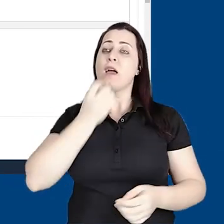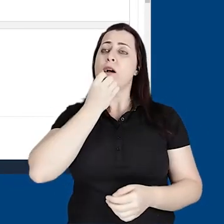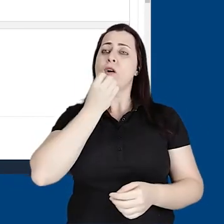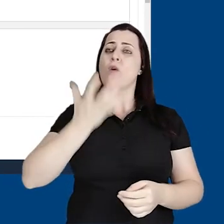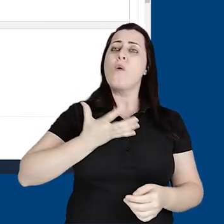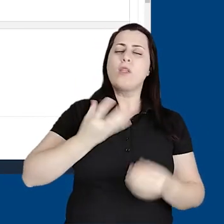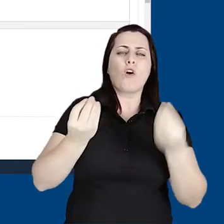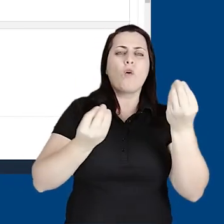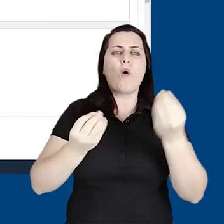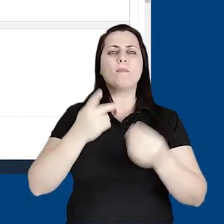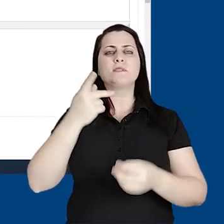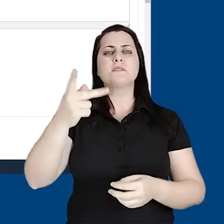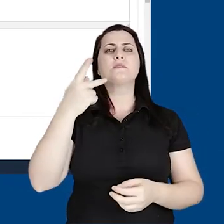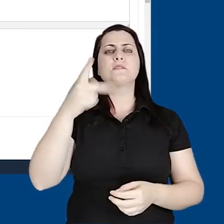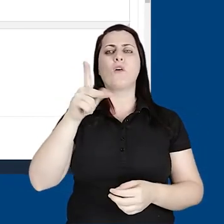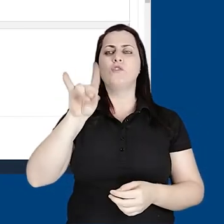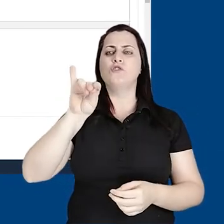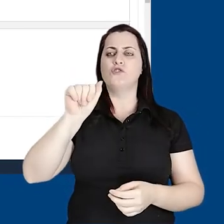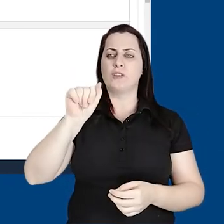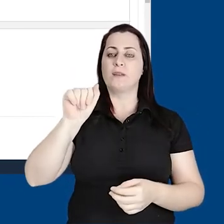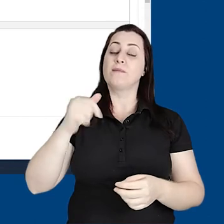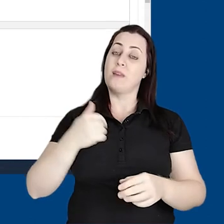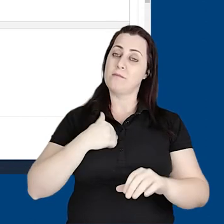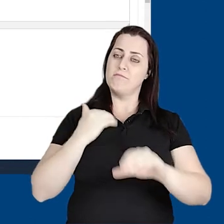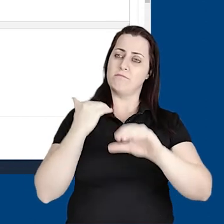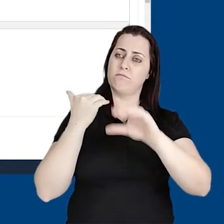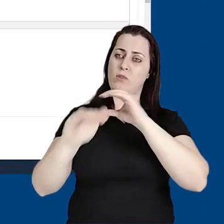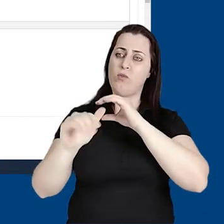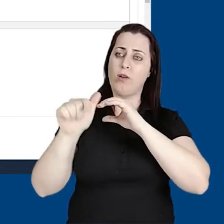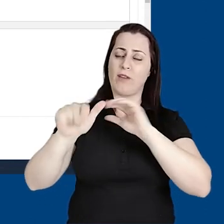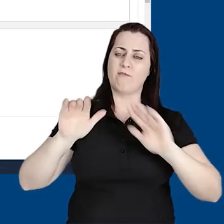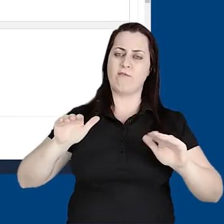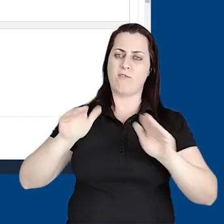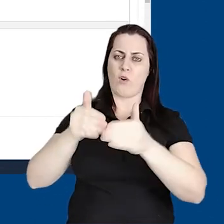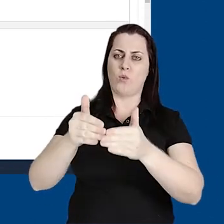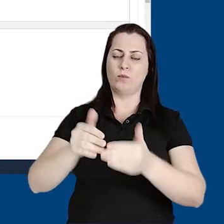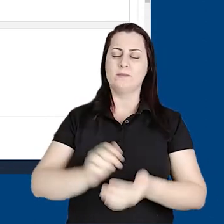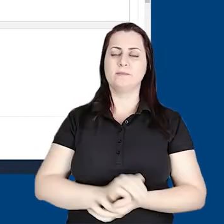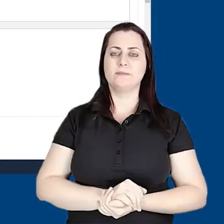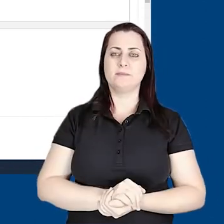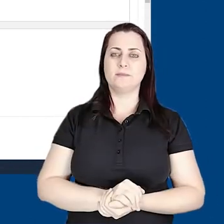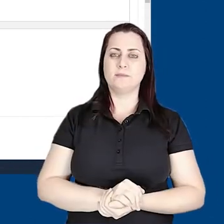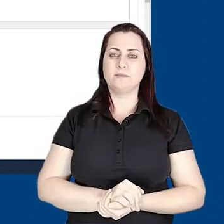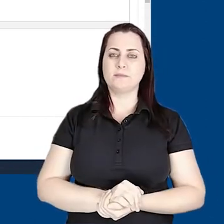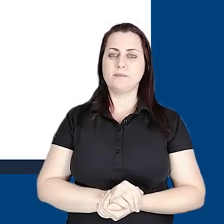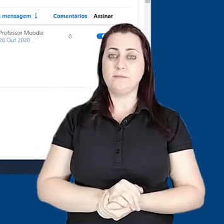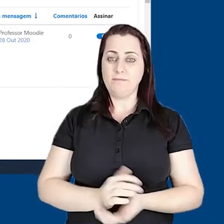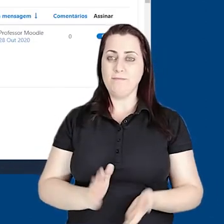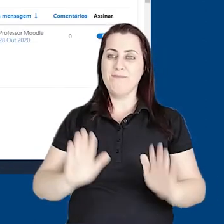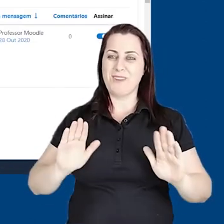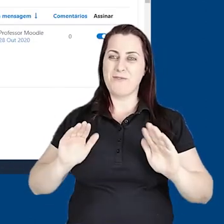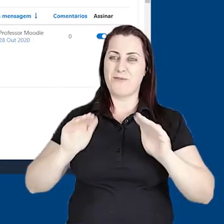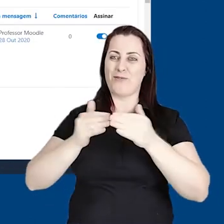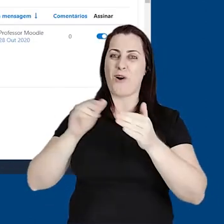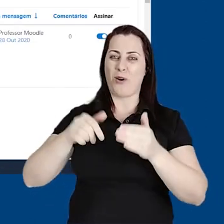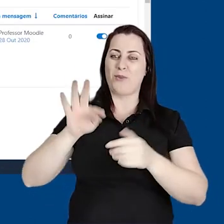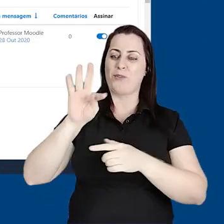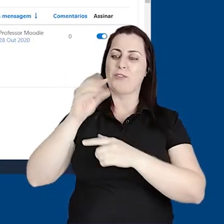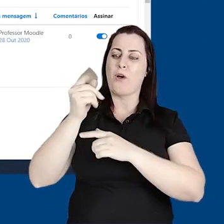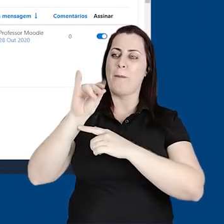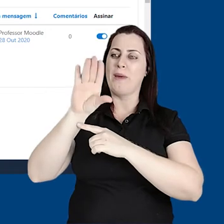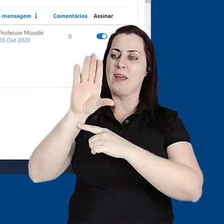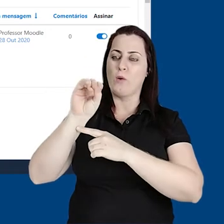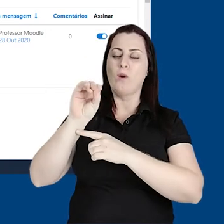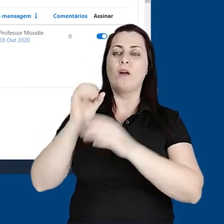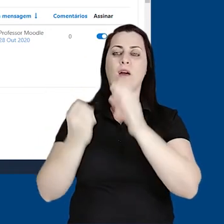Contem como está sendo o dia. E vou enviar a mensagem para o fórum. O